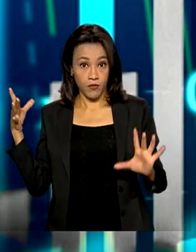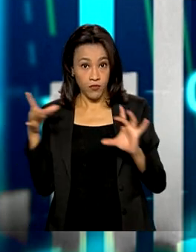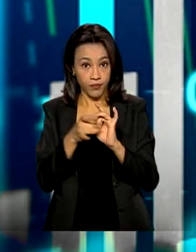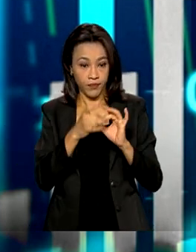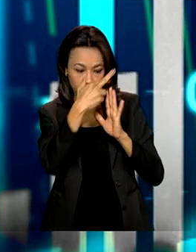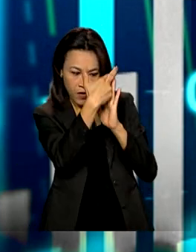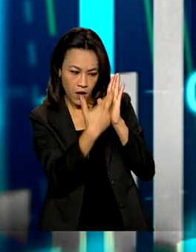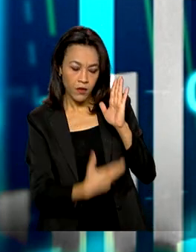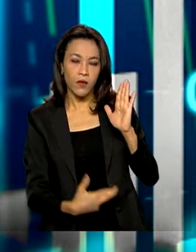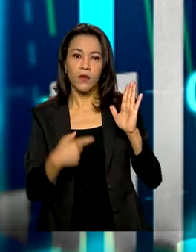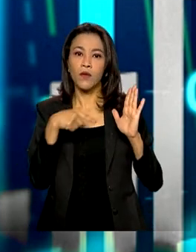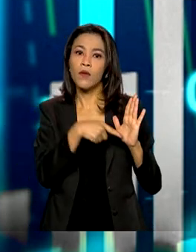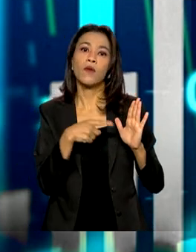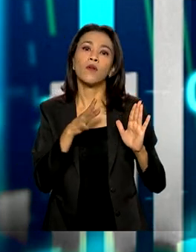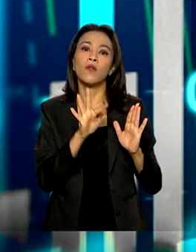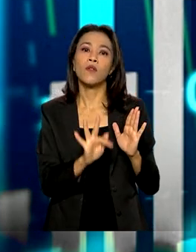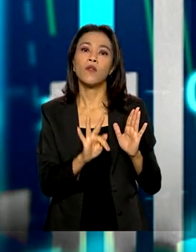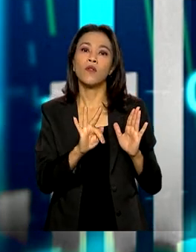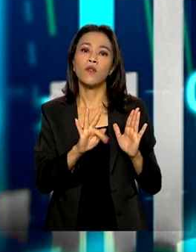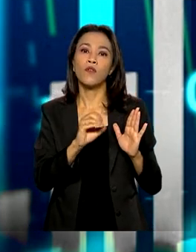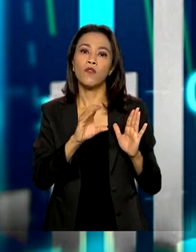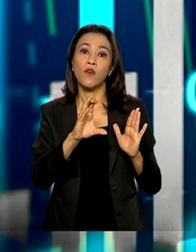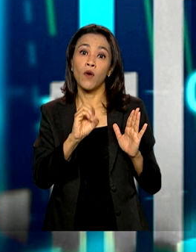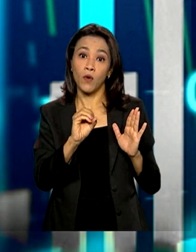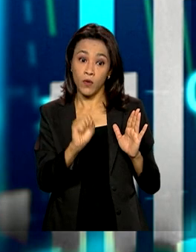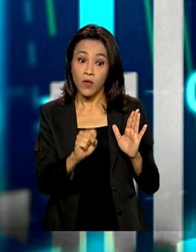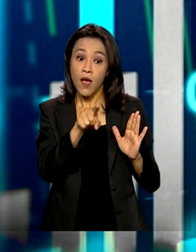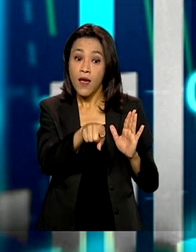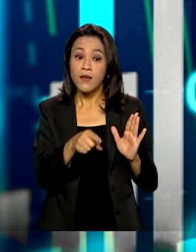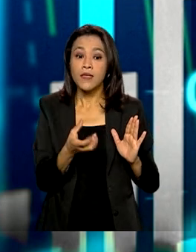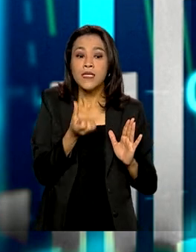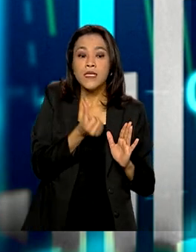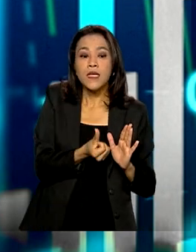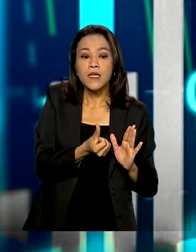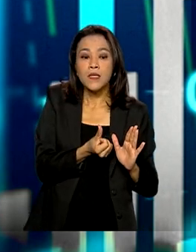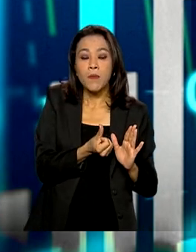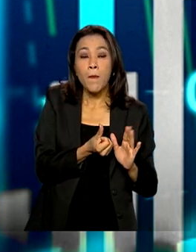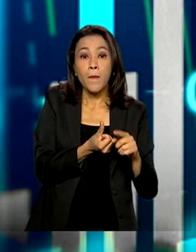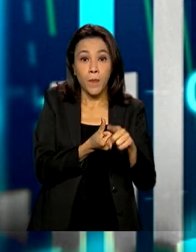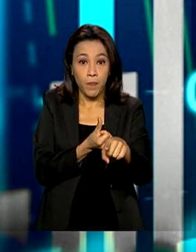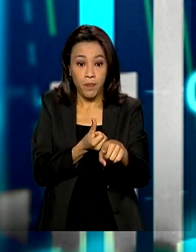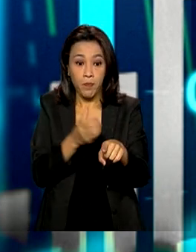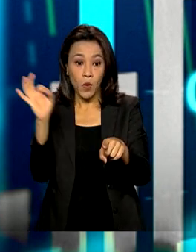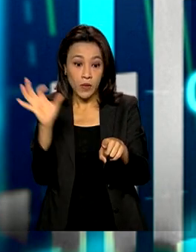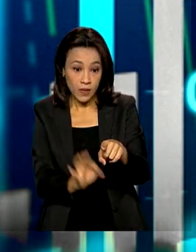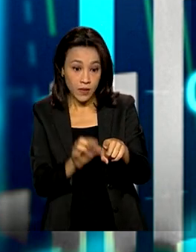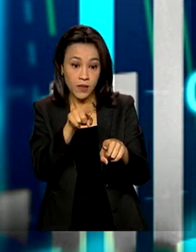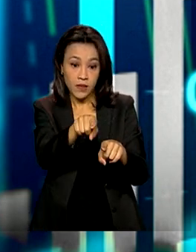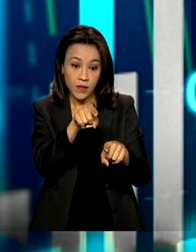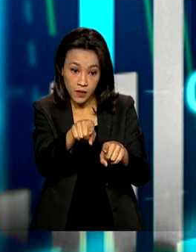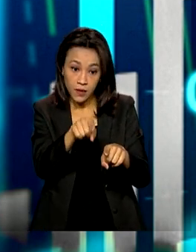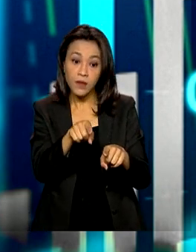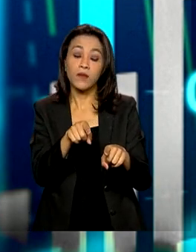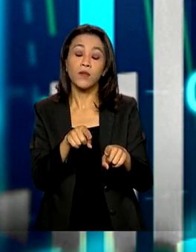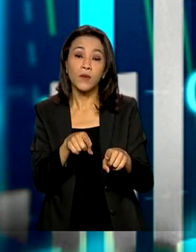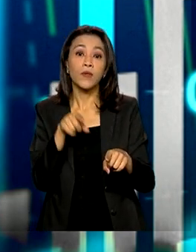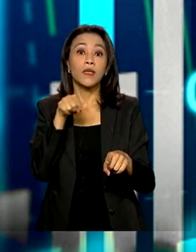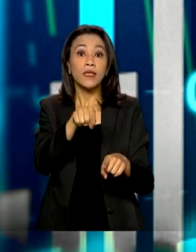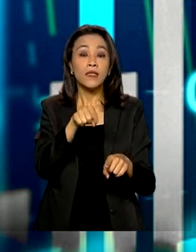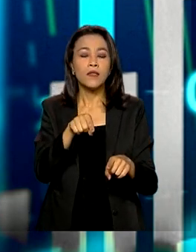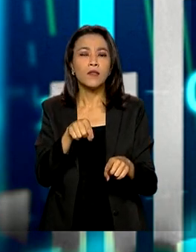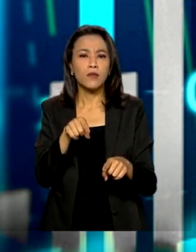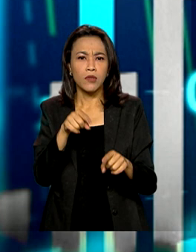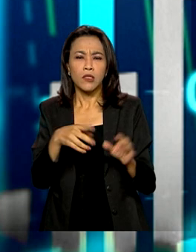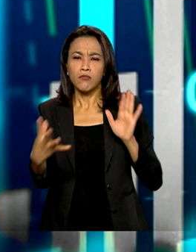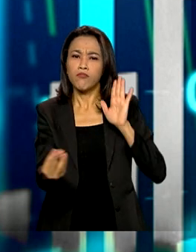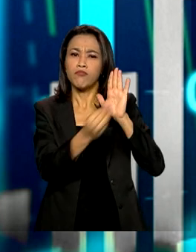Banco Central, está em 6%, que é uma visão mais otimista do que a visão do próprio Ministério da Economia, segundo o